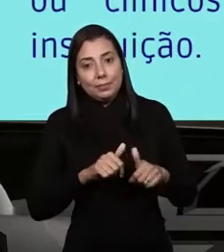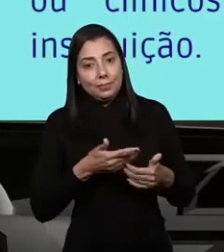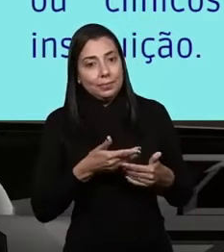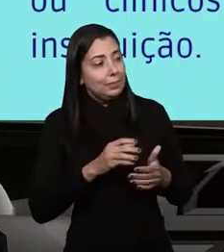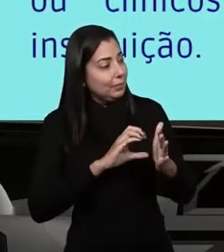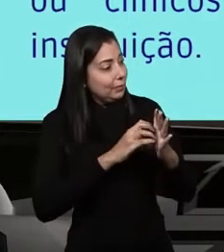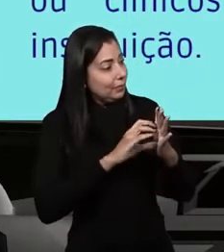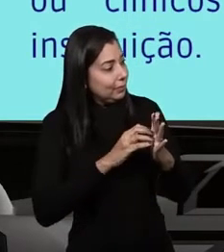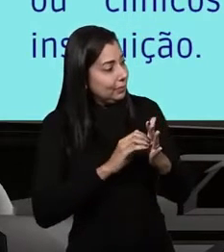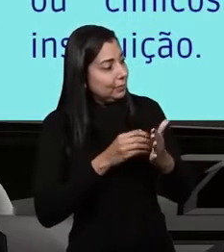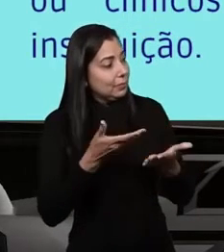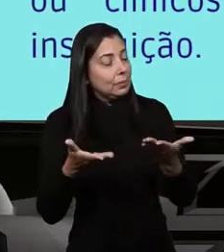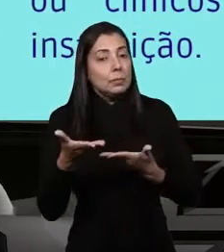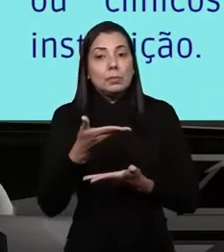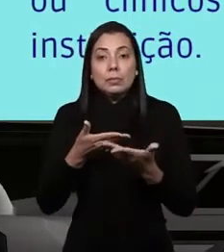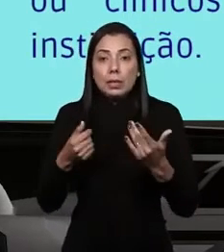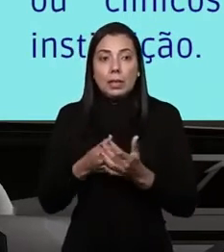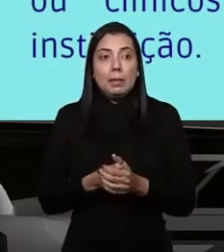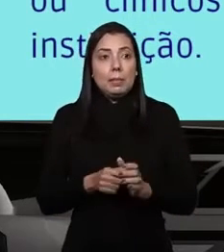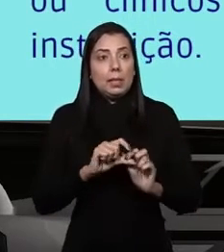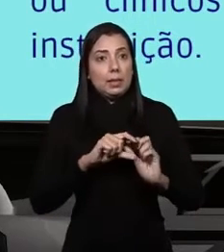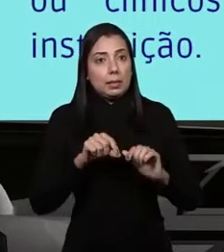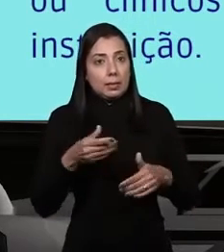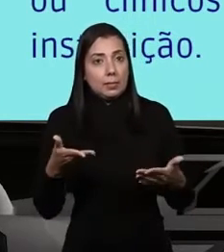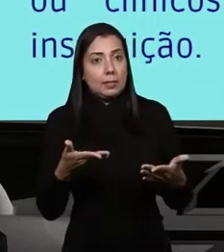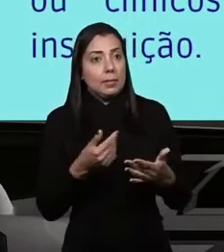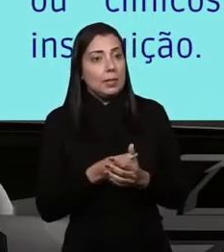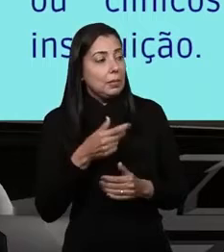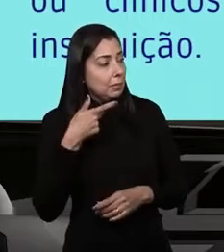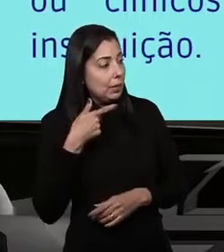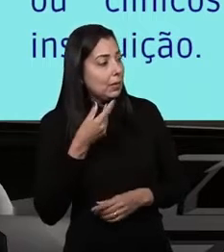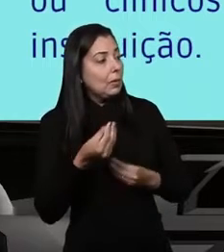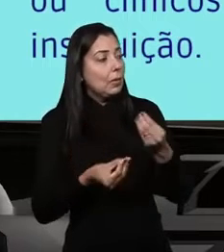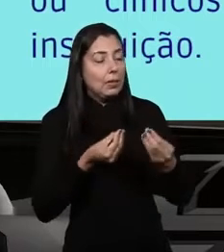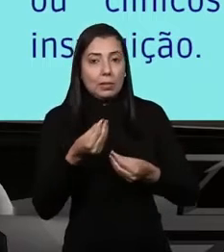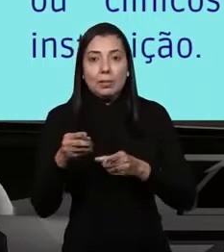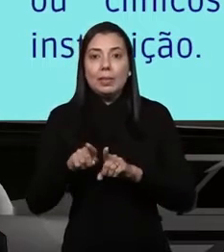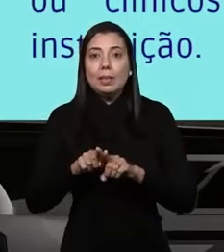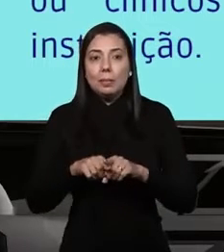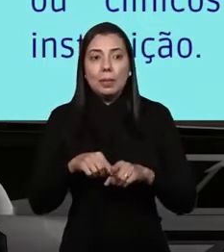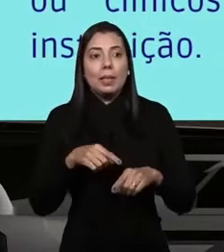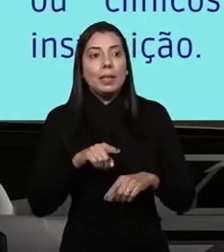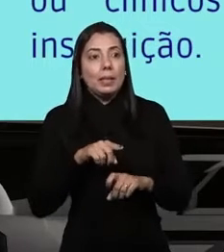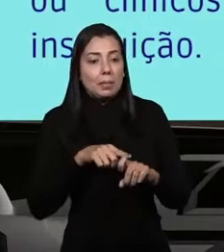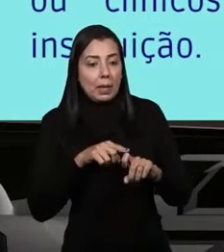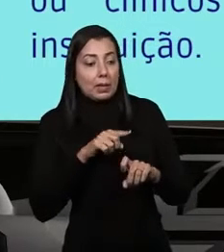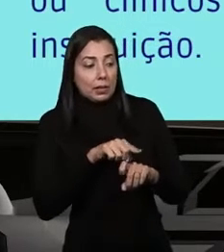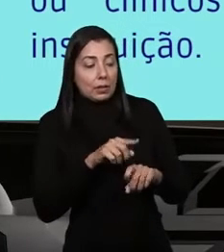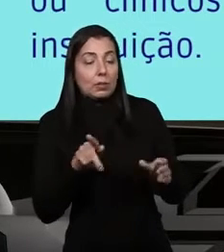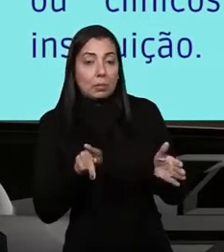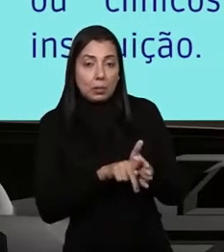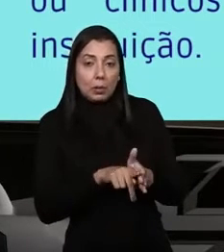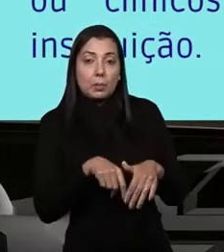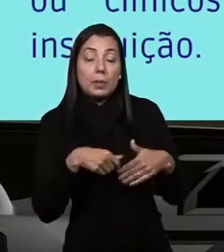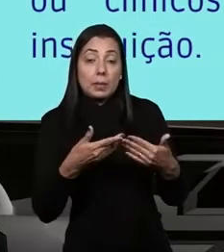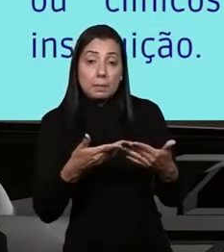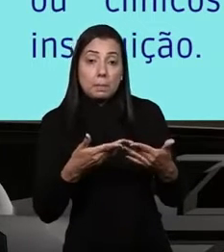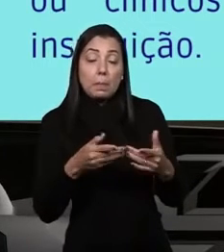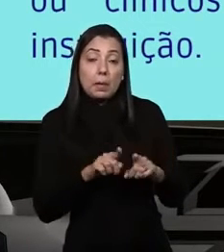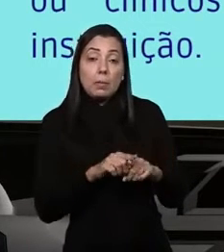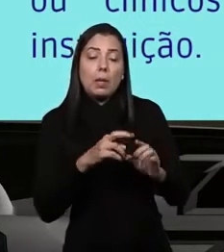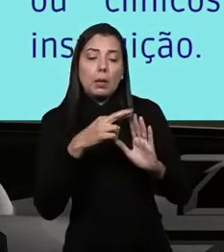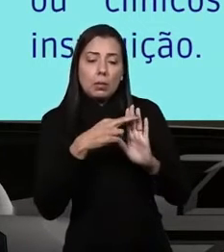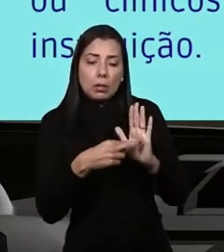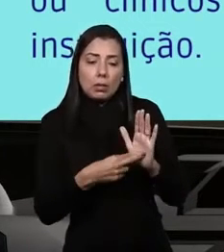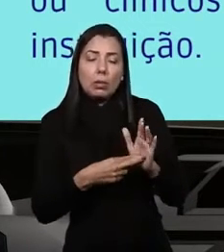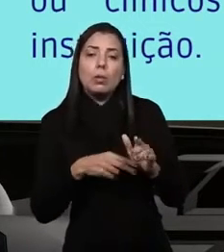dentro do prontuário para que o enfermeiro ou o médico auditor do leito, o médico regulador,